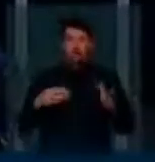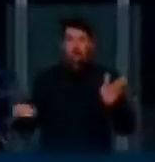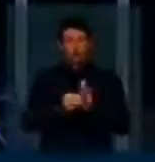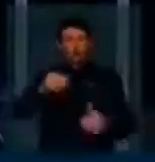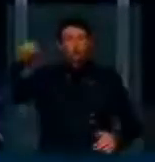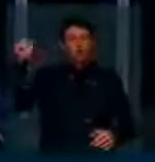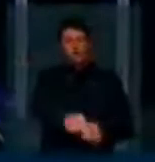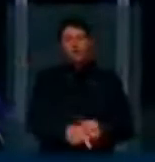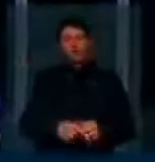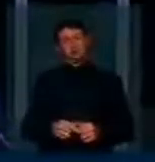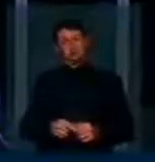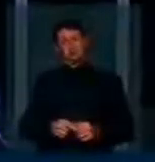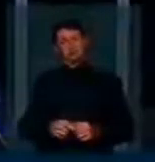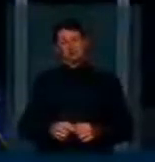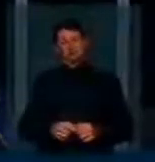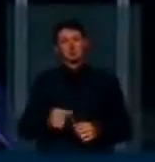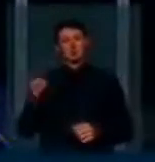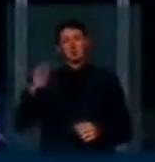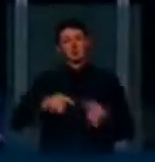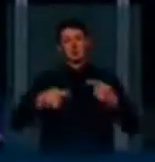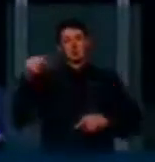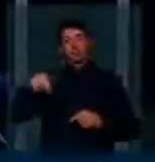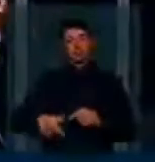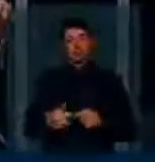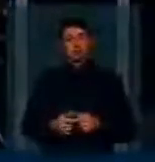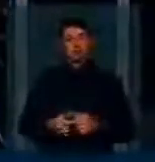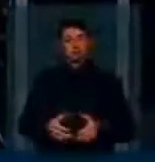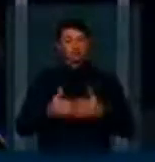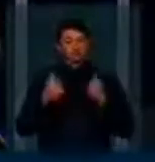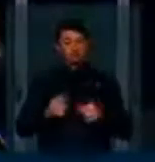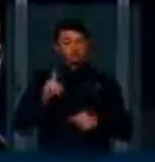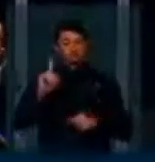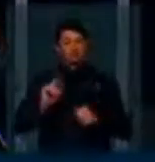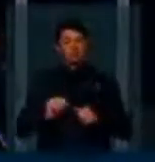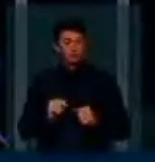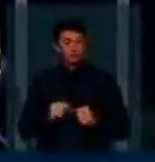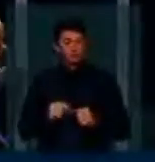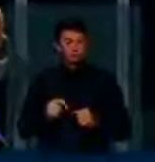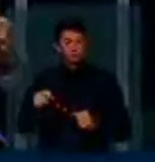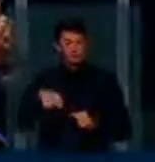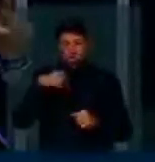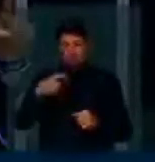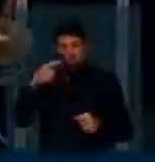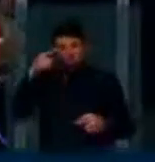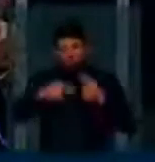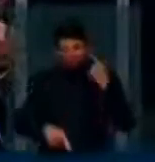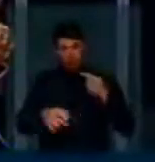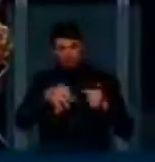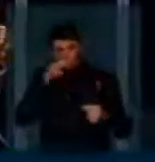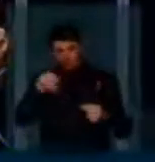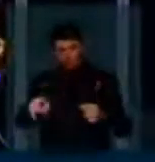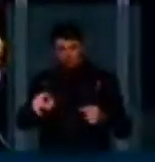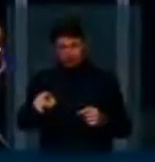dispositivo e trago ao debate da Casa, pedindo, no entanto, que aqueles que divergirem desse ponto